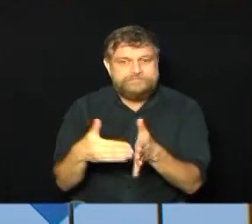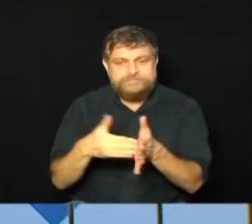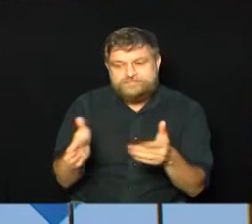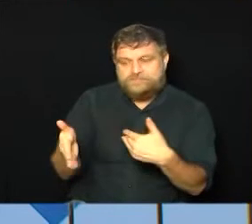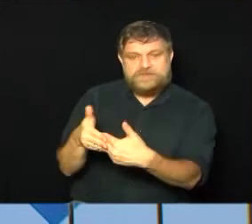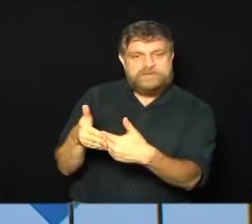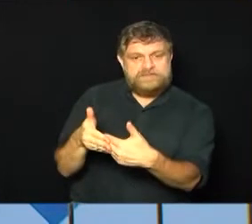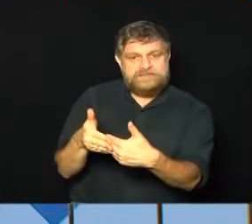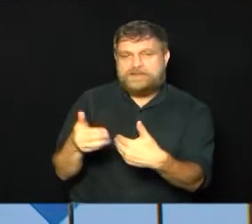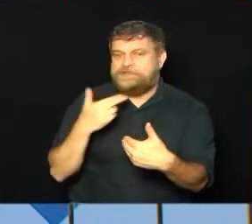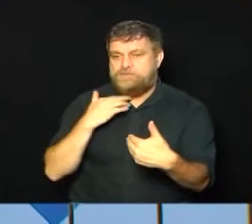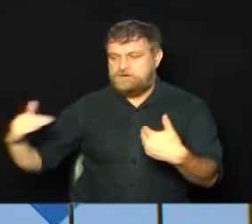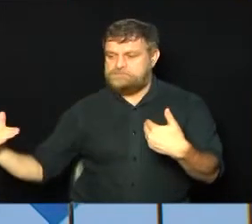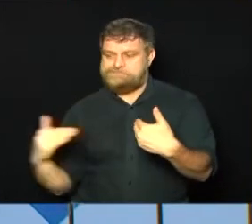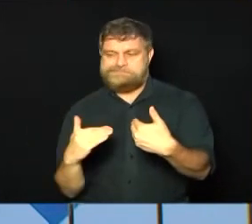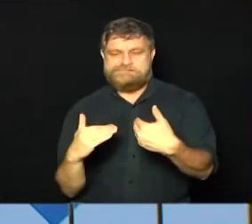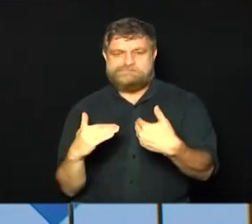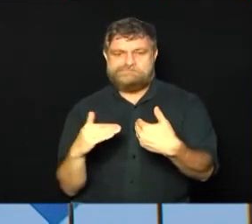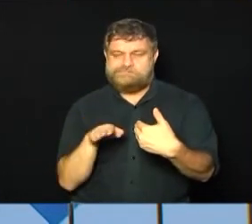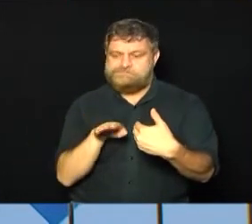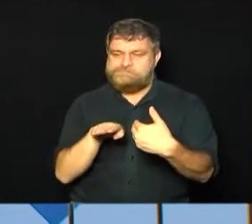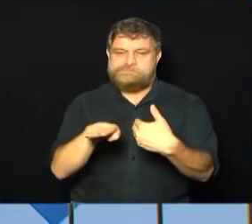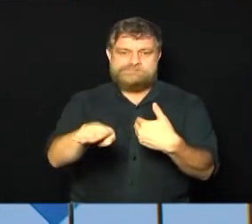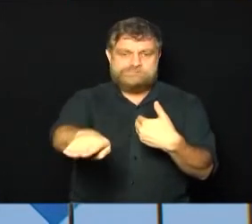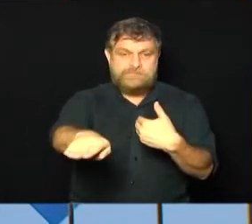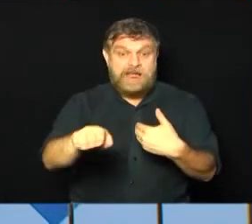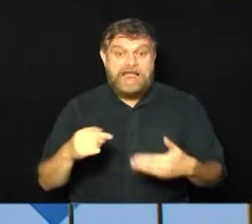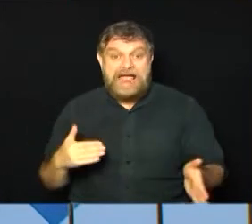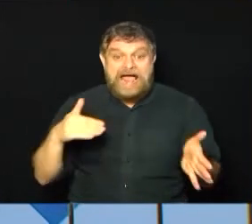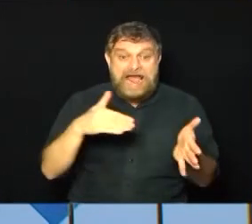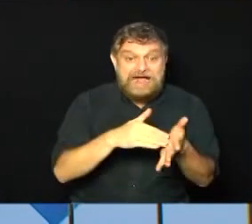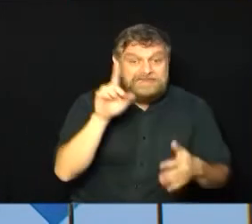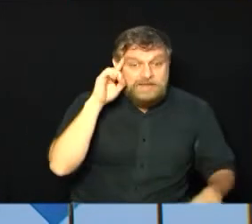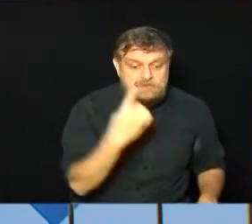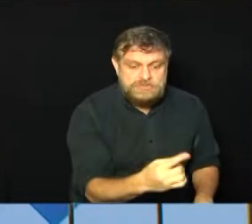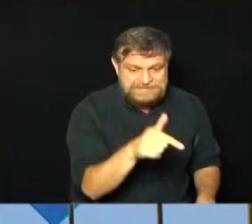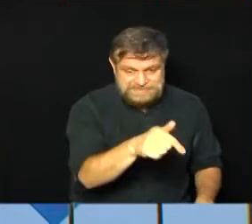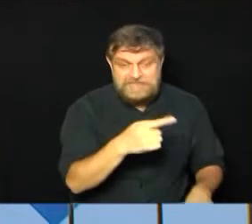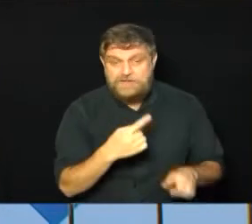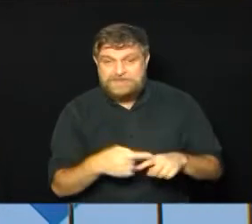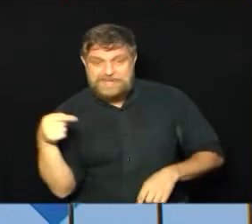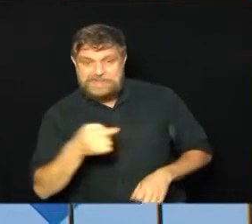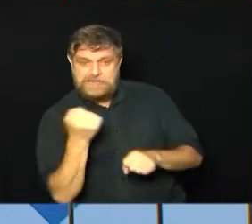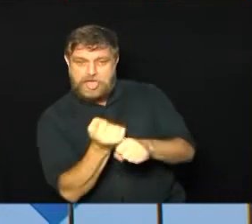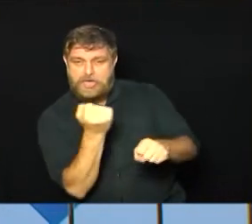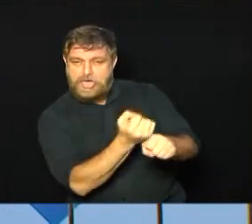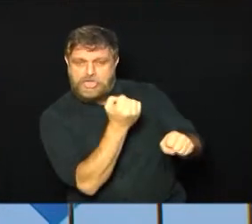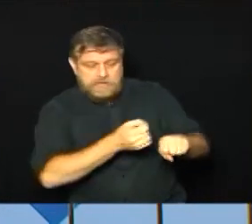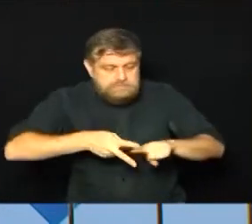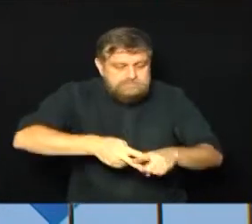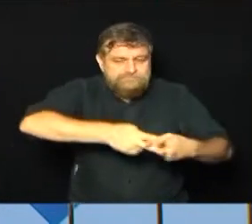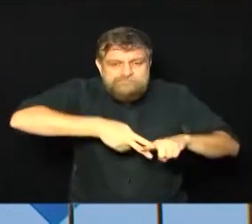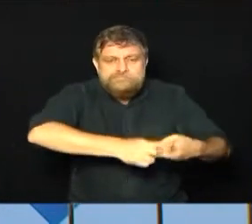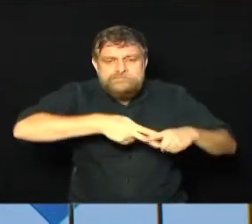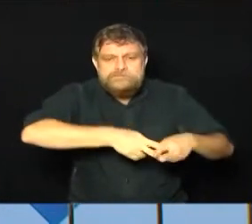ininterrupta, tá ok? Até o dia 17. Essa interdição é necessária porque está tendo trabalhos ali de